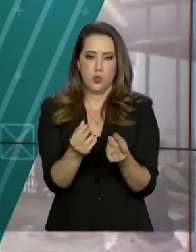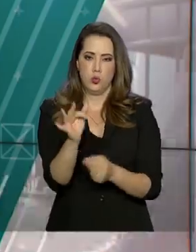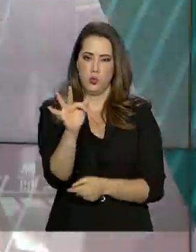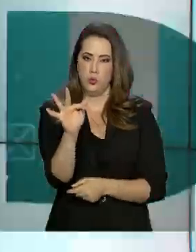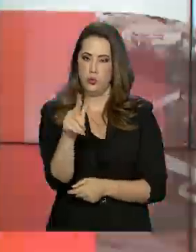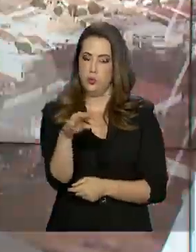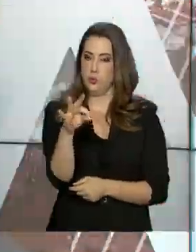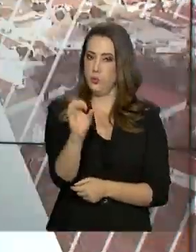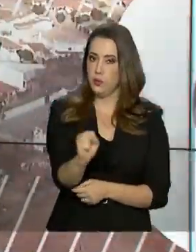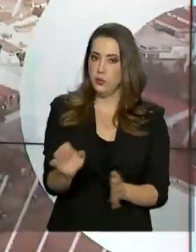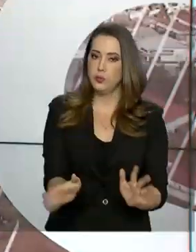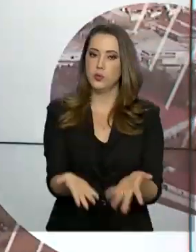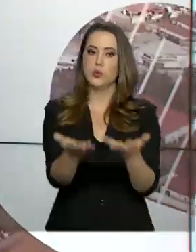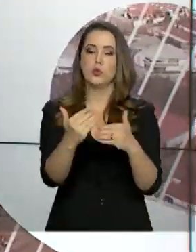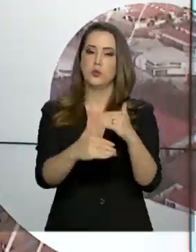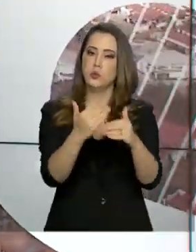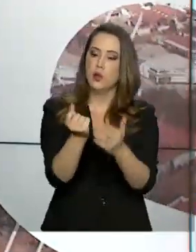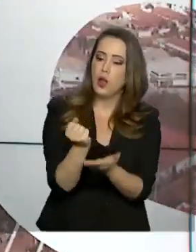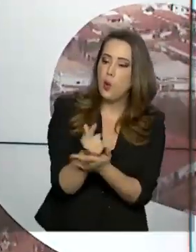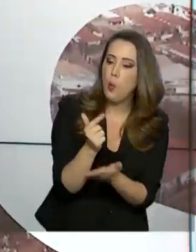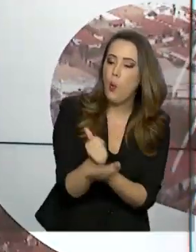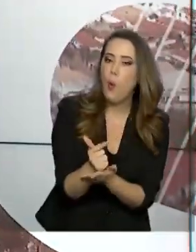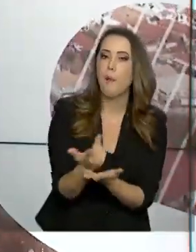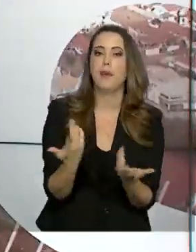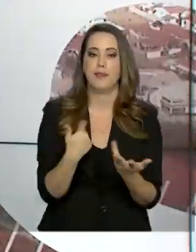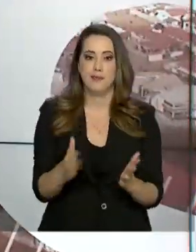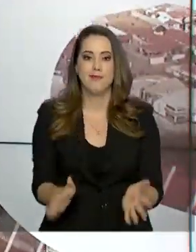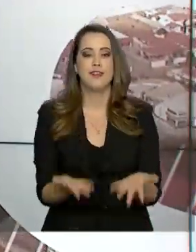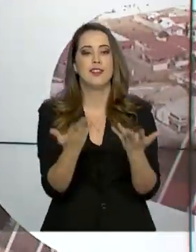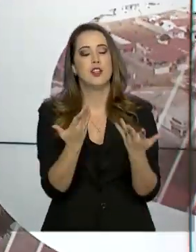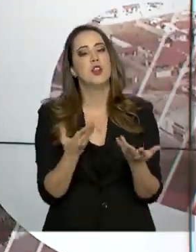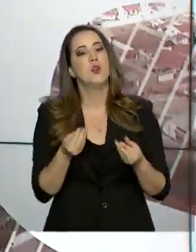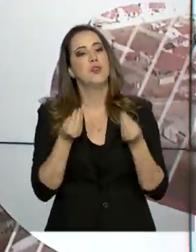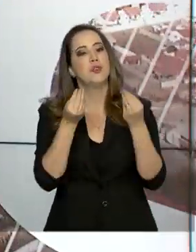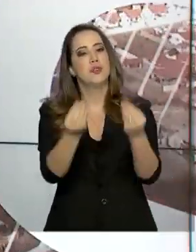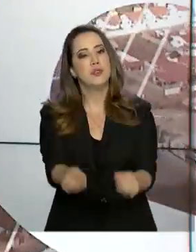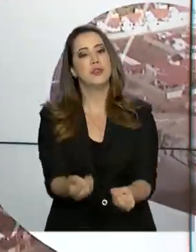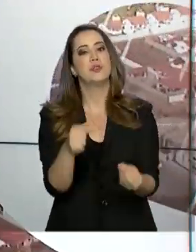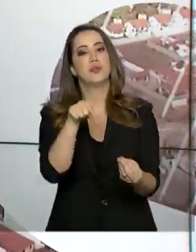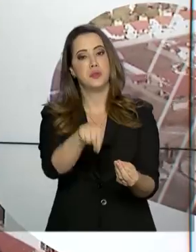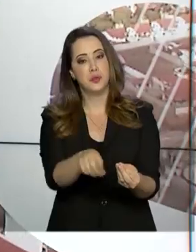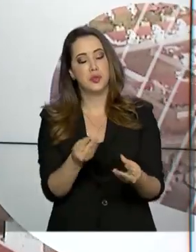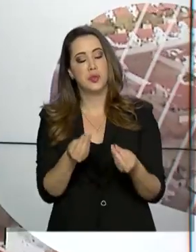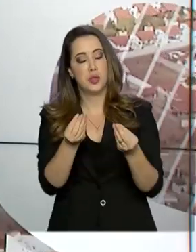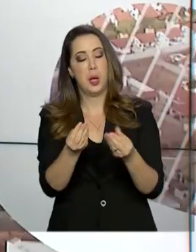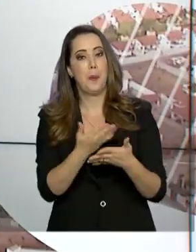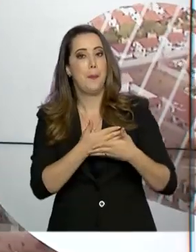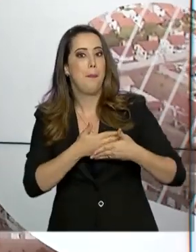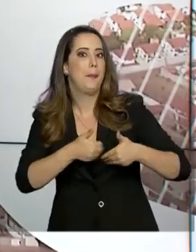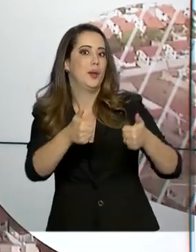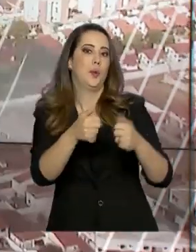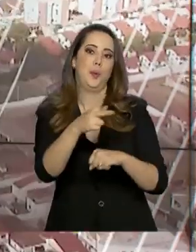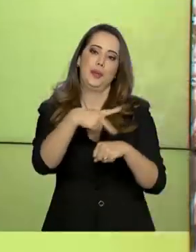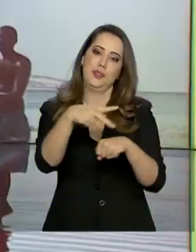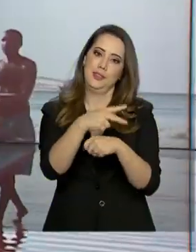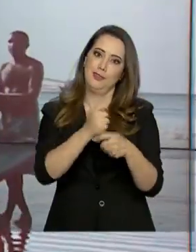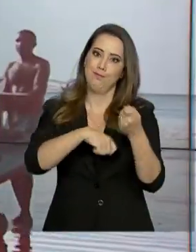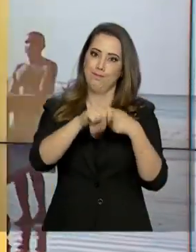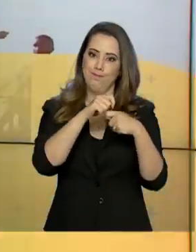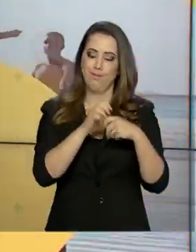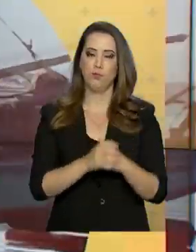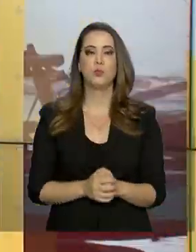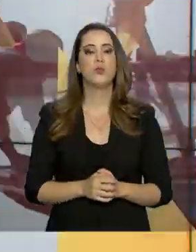estimularam a produção e o consumo e acabaram dando um fôlego para as contas do país. Em 2019, o Brasil